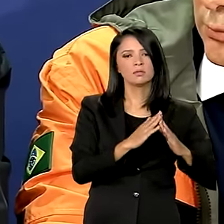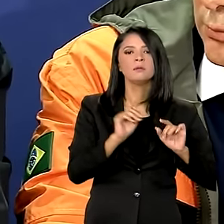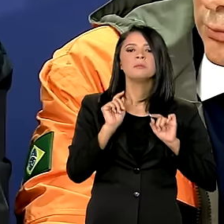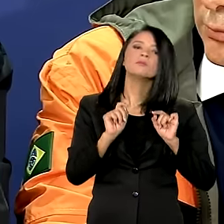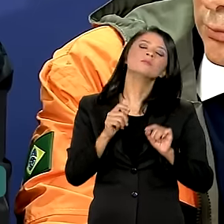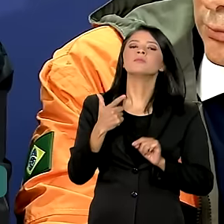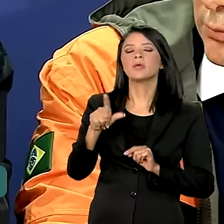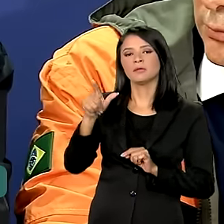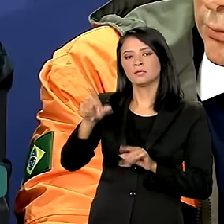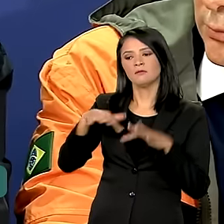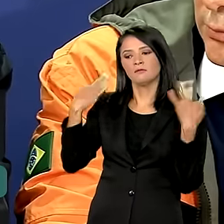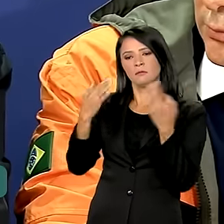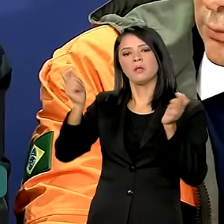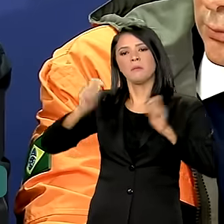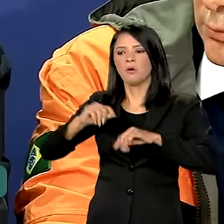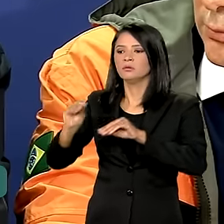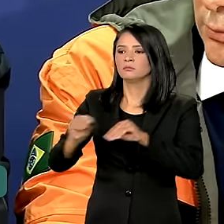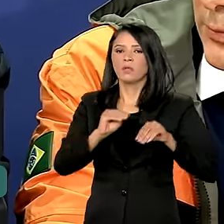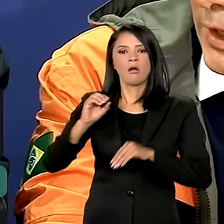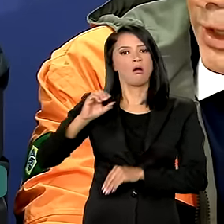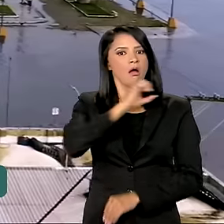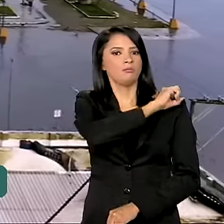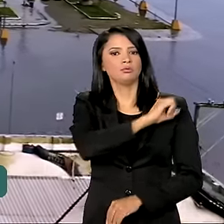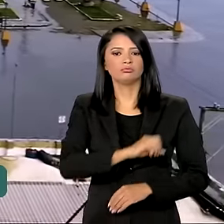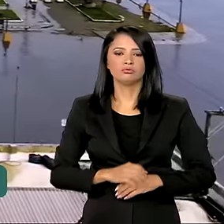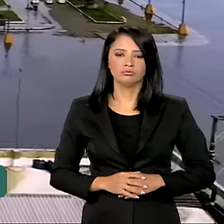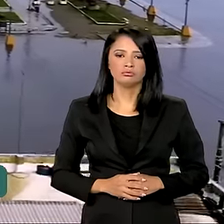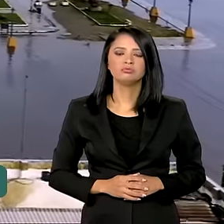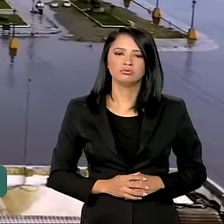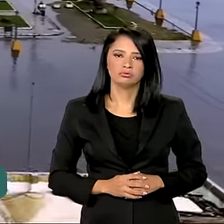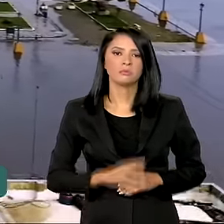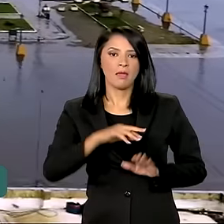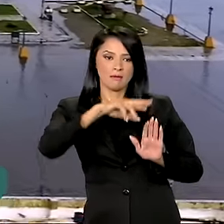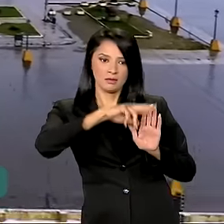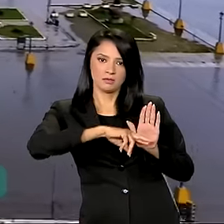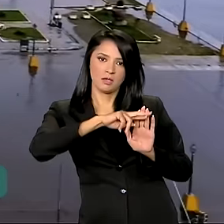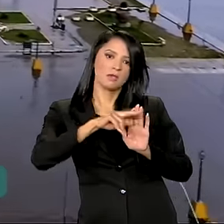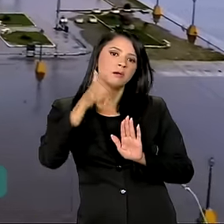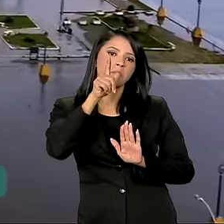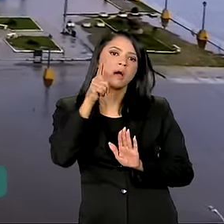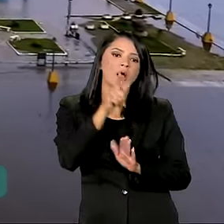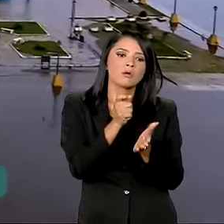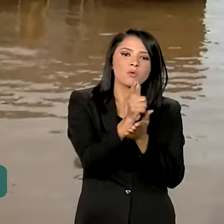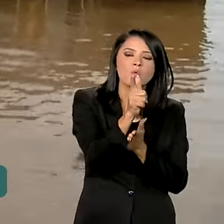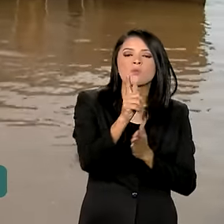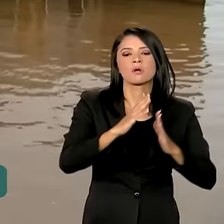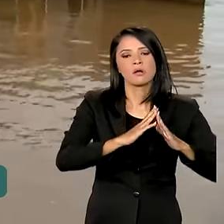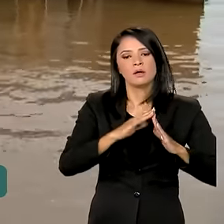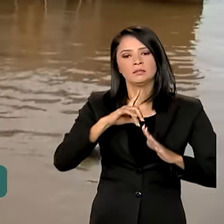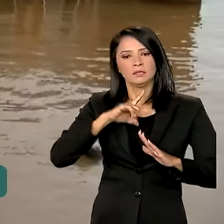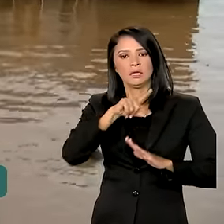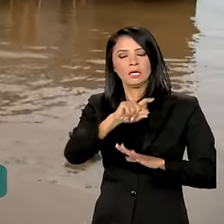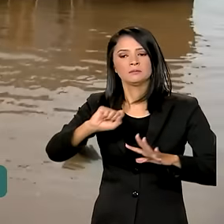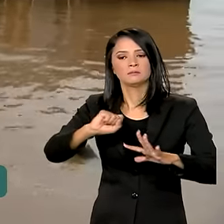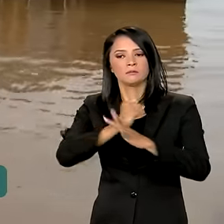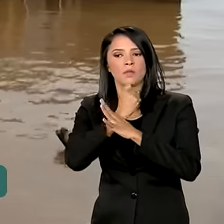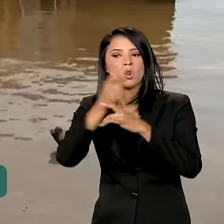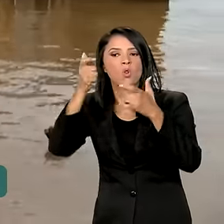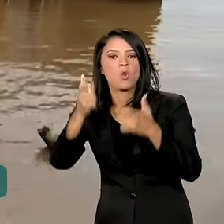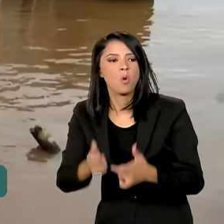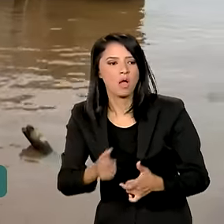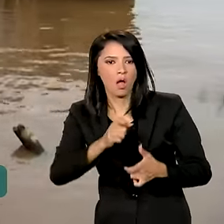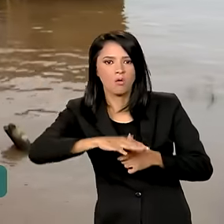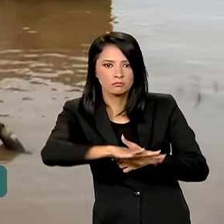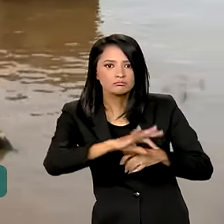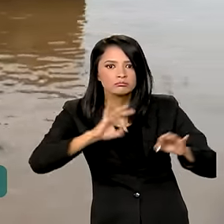que essa família possa se mudar imediatamente. Entre os critérios para aquisição de casas está a segurança do local,